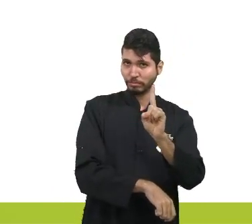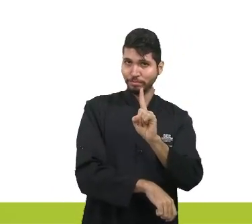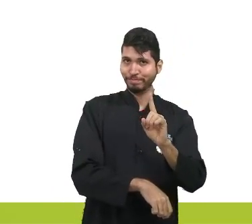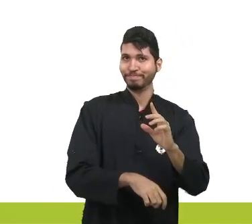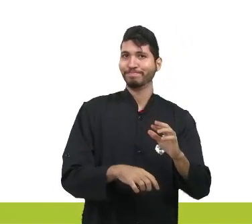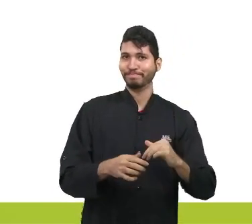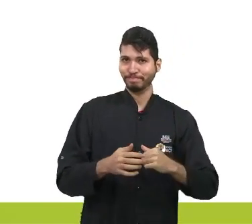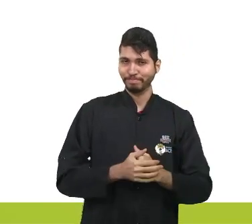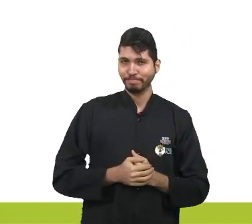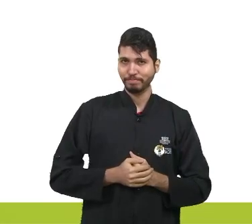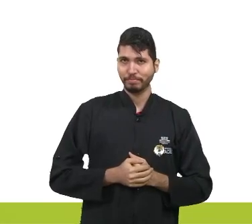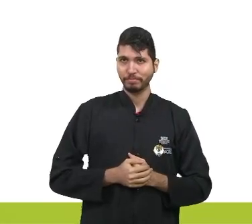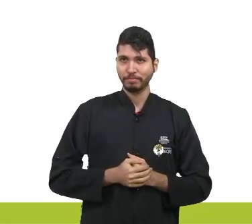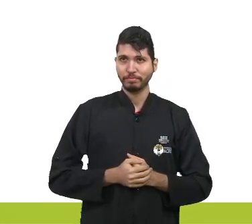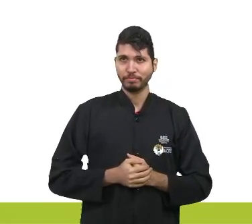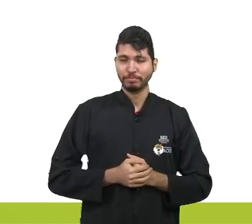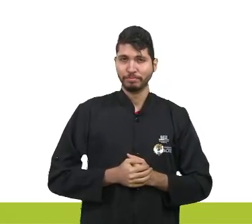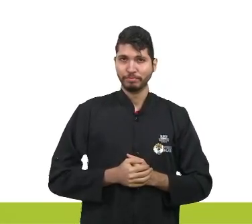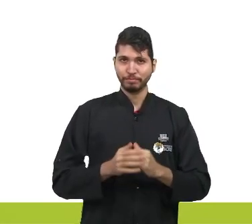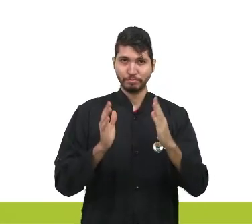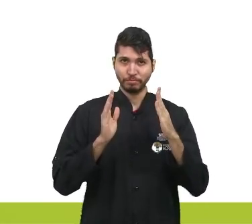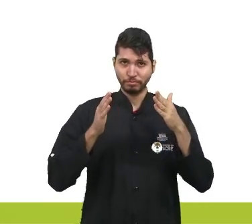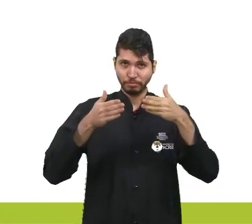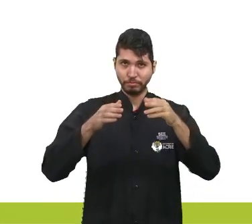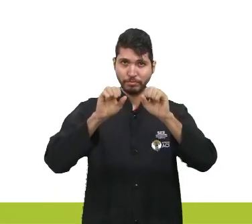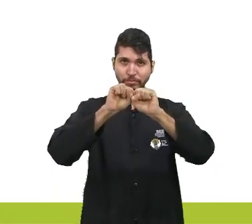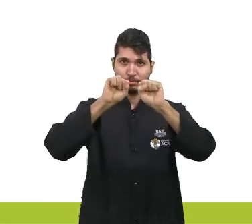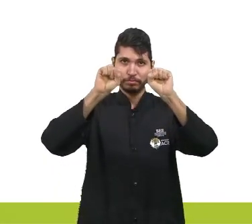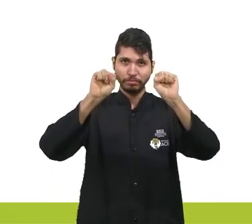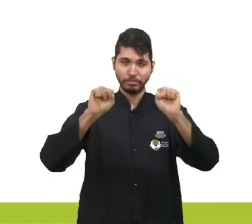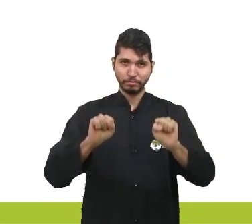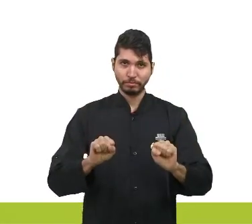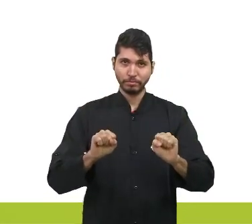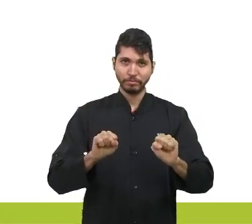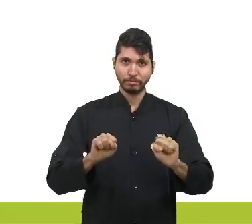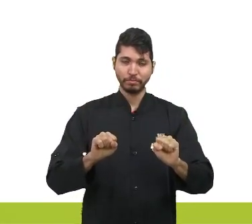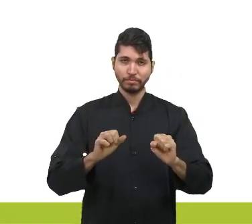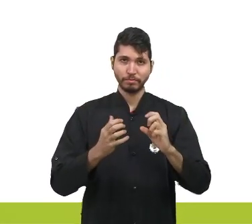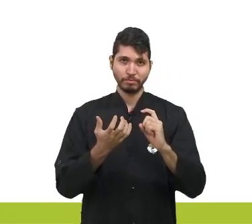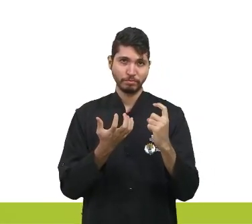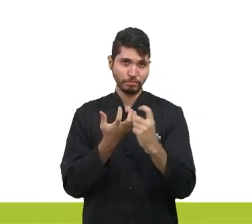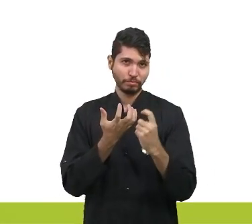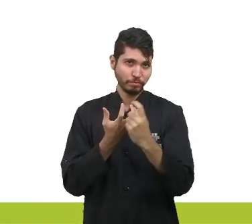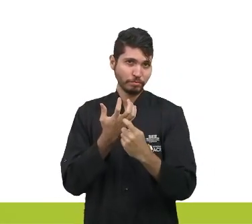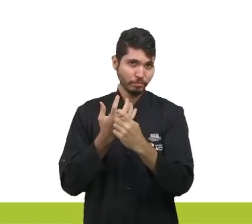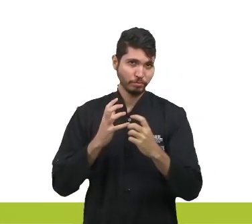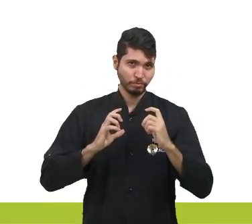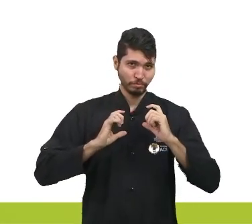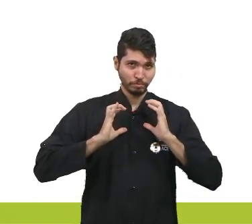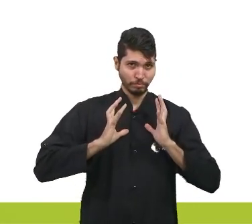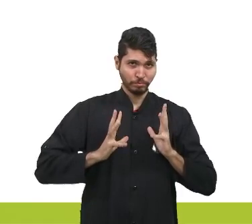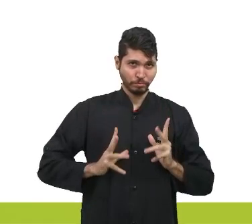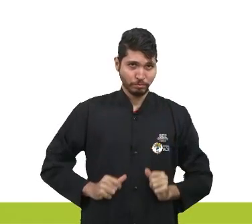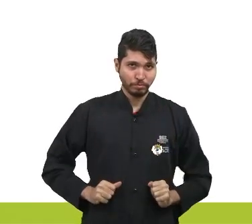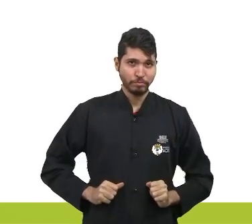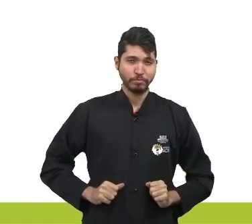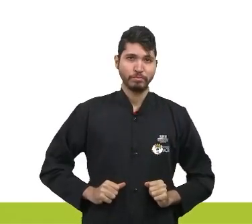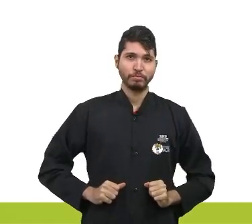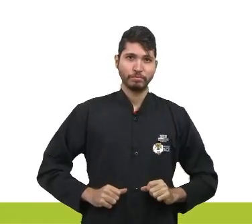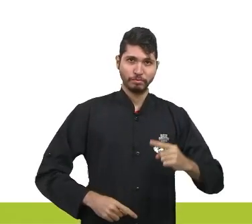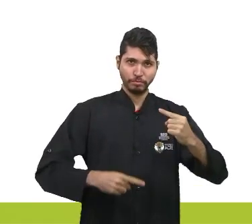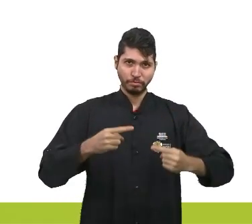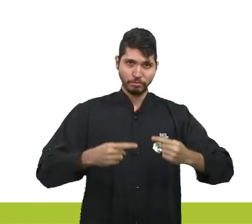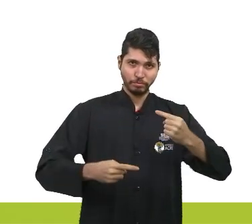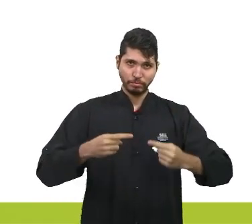religioso, desdobrado em sistema de profilaxia social e política. Menos